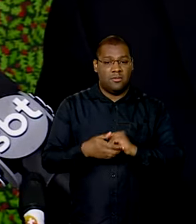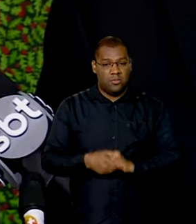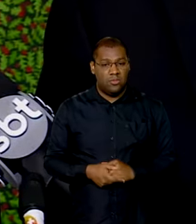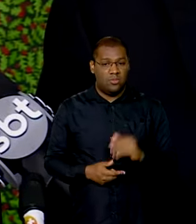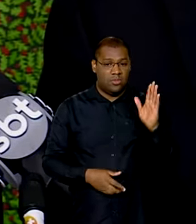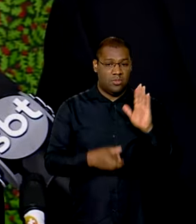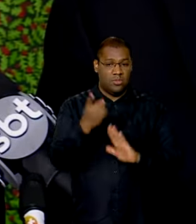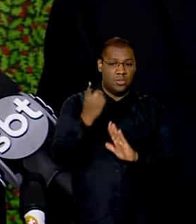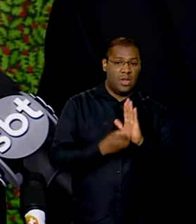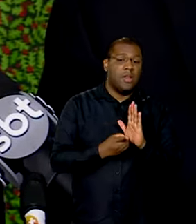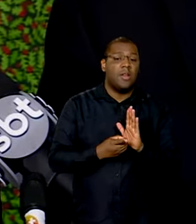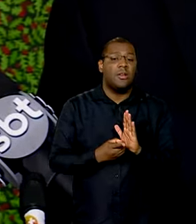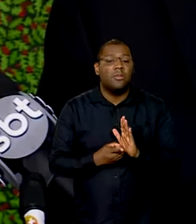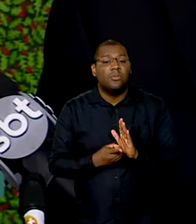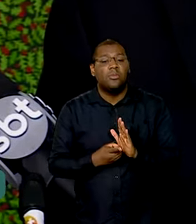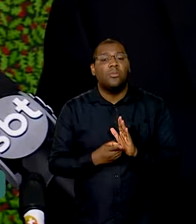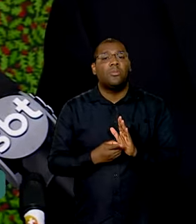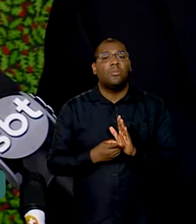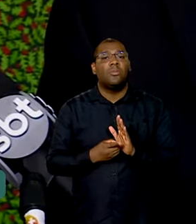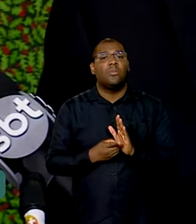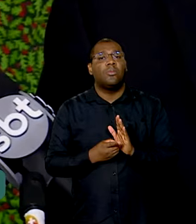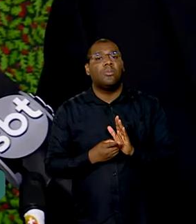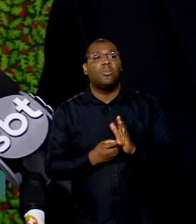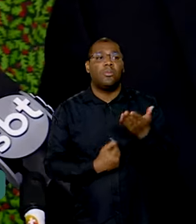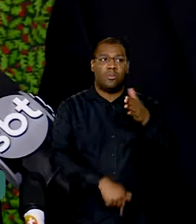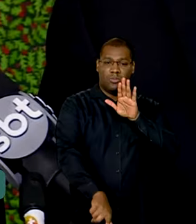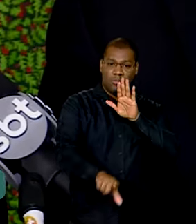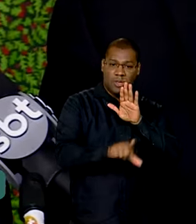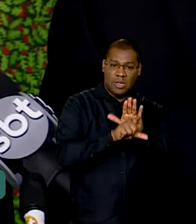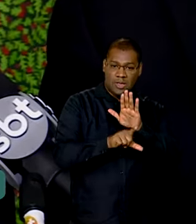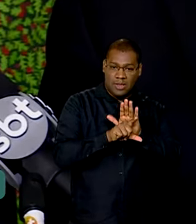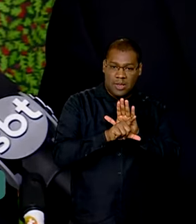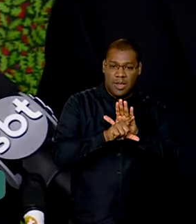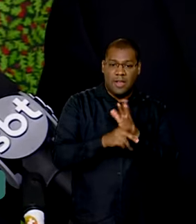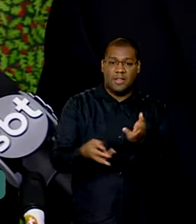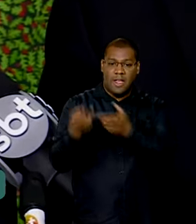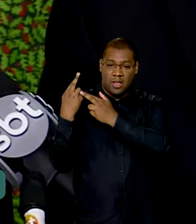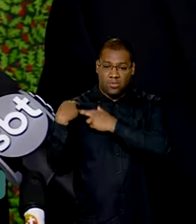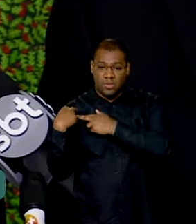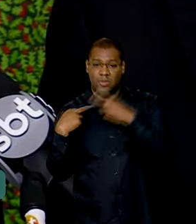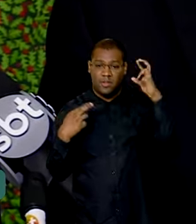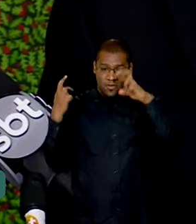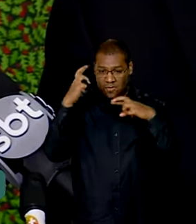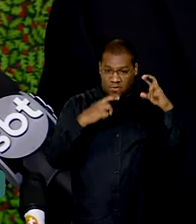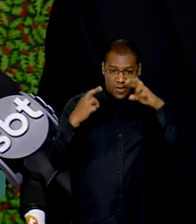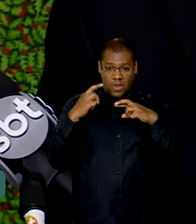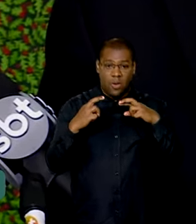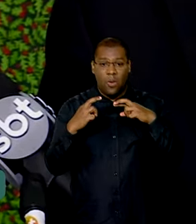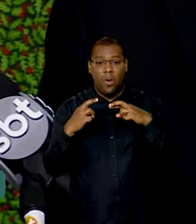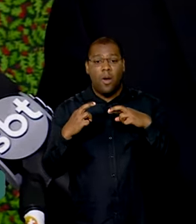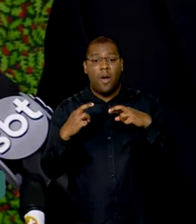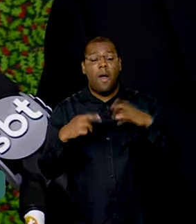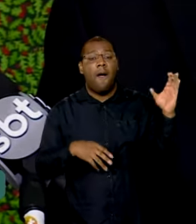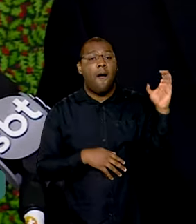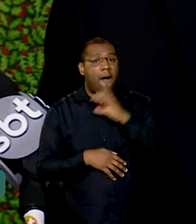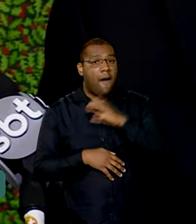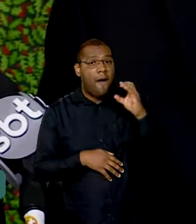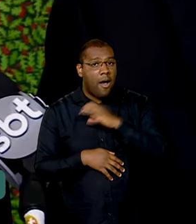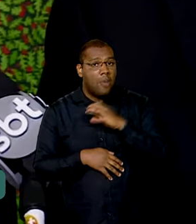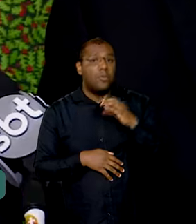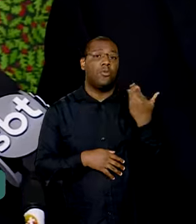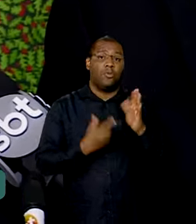daí, ter excepcionalidades na lei de responsabilidade fiscal para socorrer, no aspecto